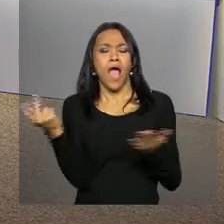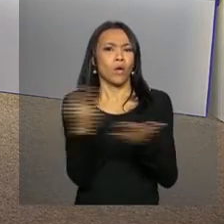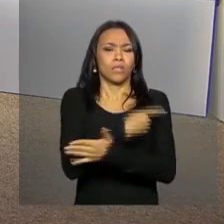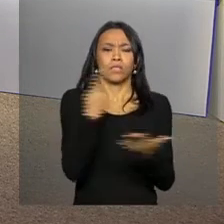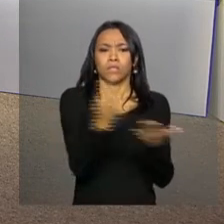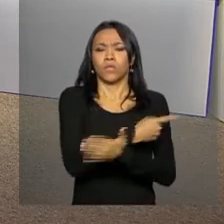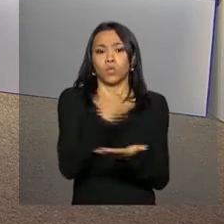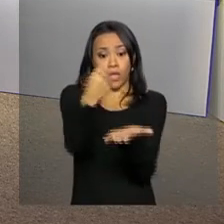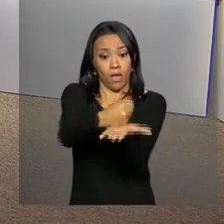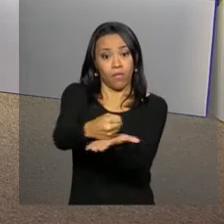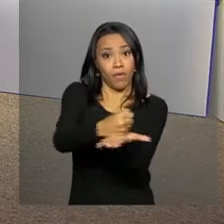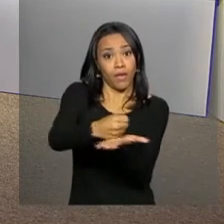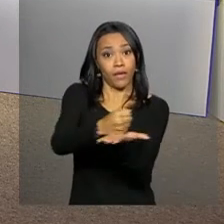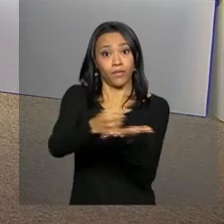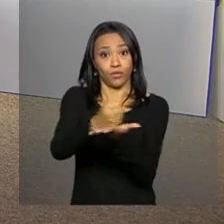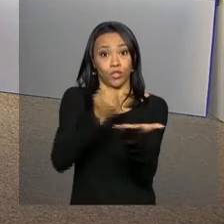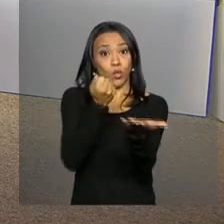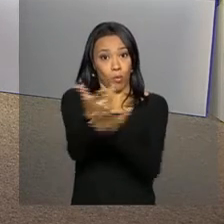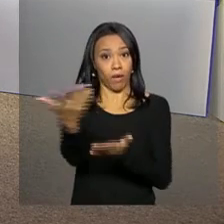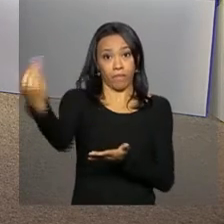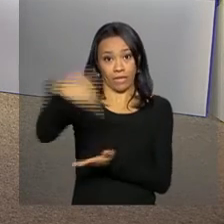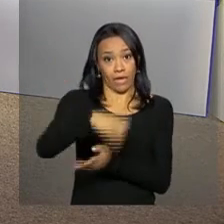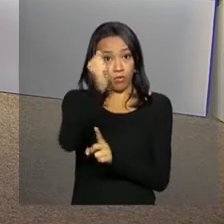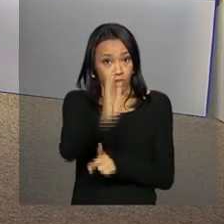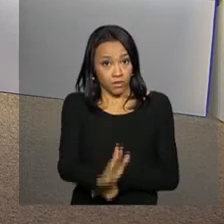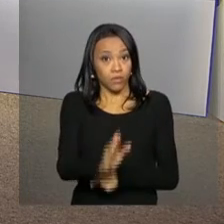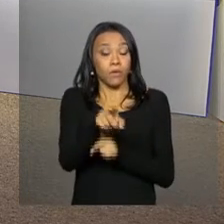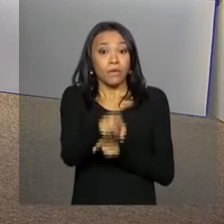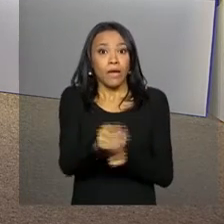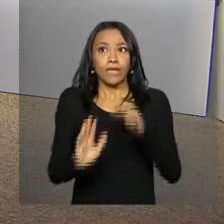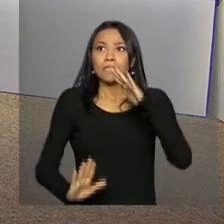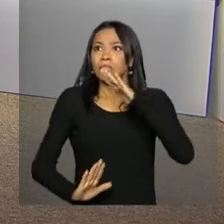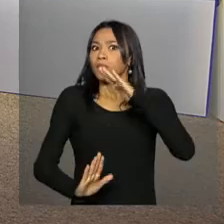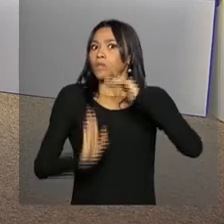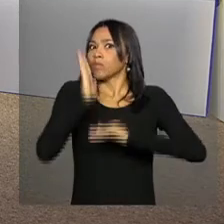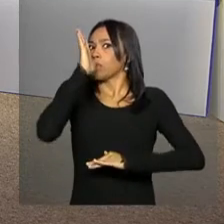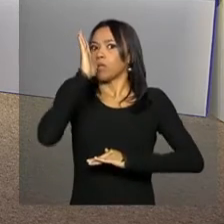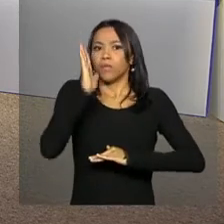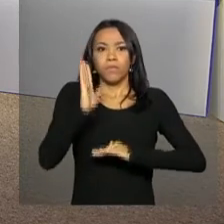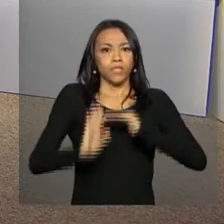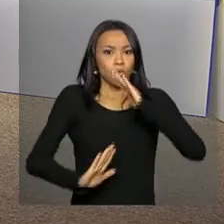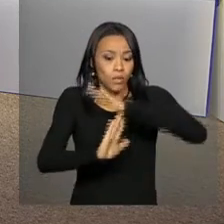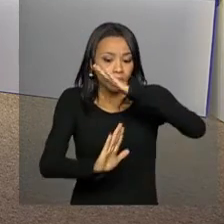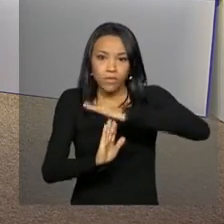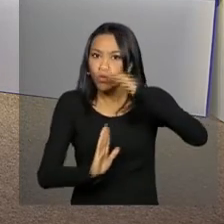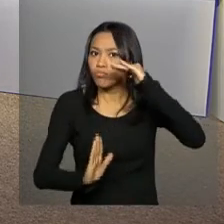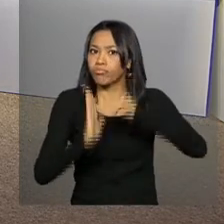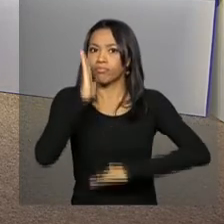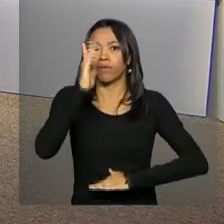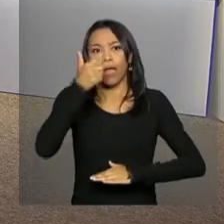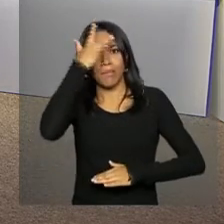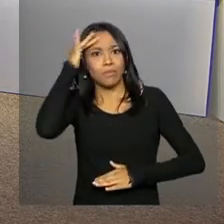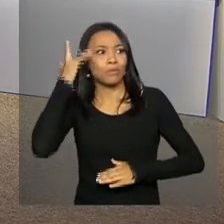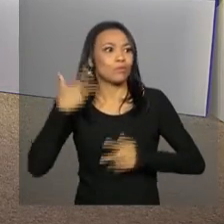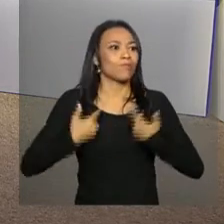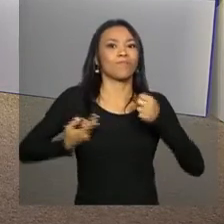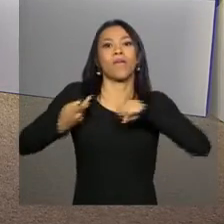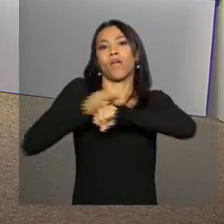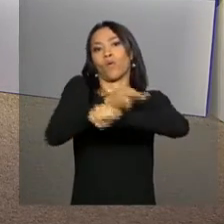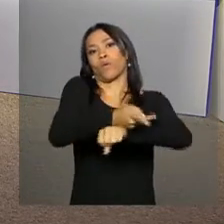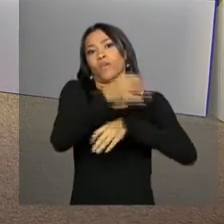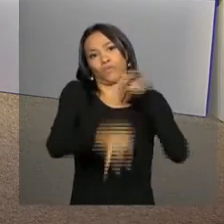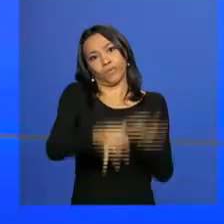em que os medicamentos importados dessa maneira superavam o limite, o que levava o contribuinte a recorrer à